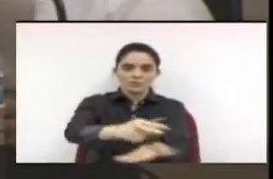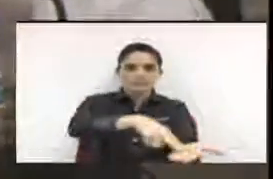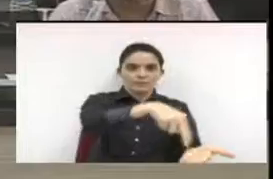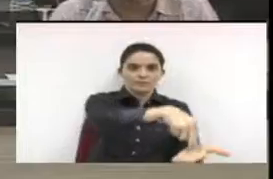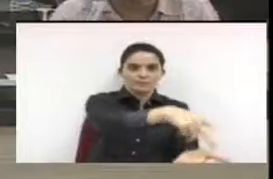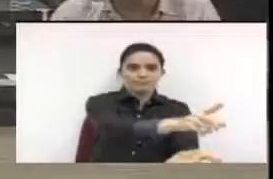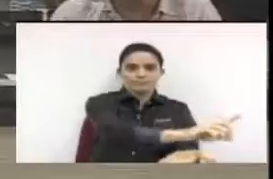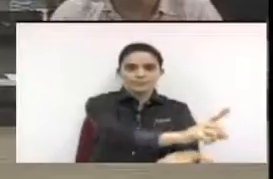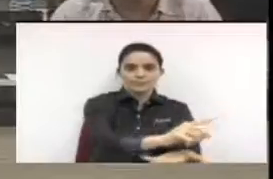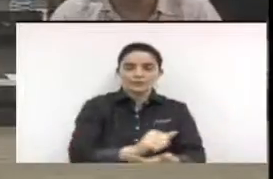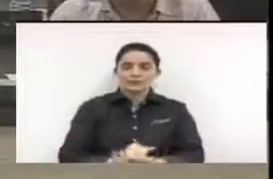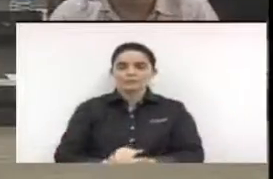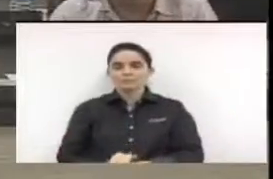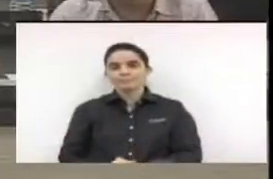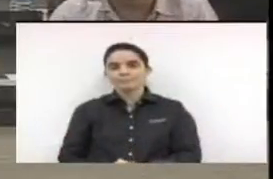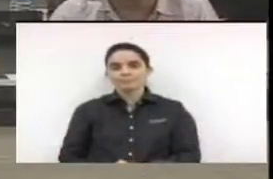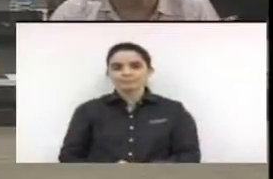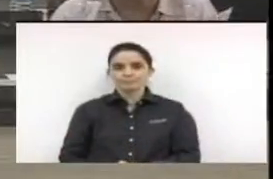de pé rejeitam.